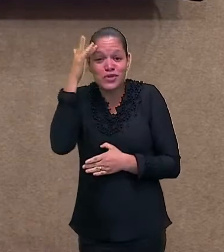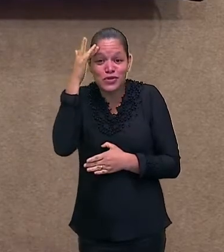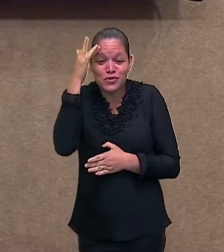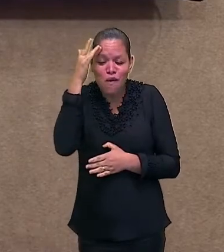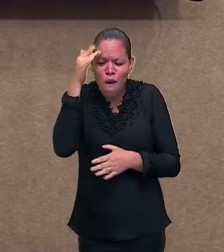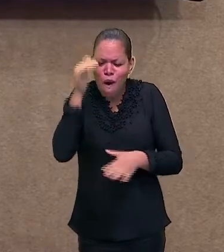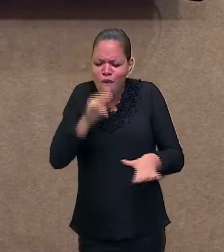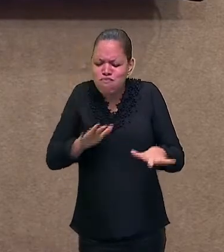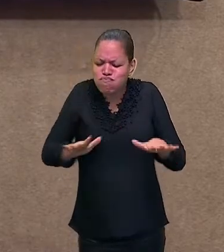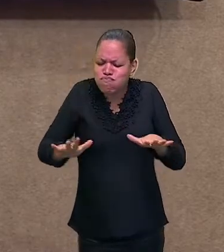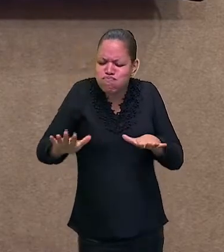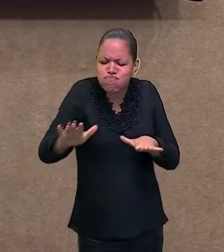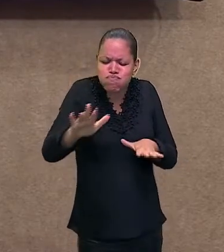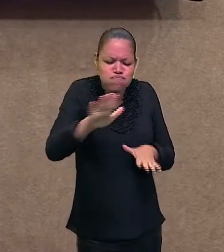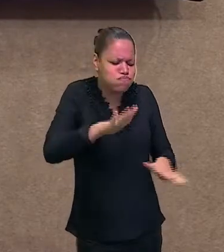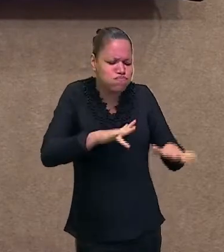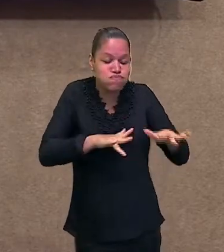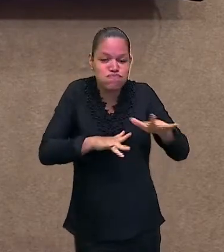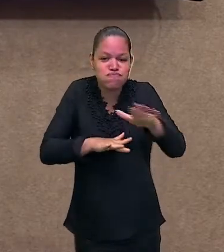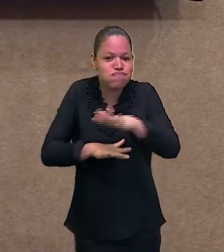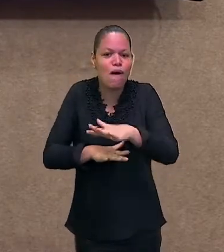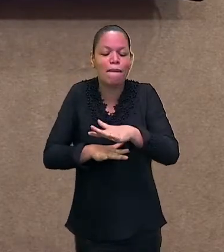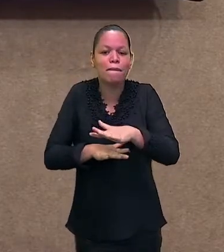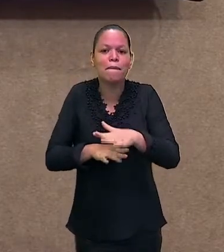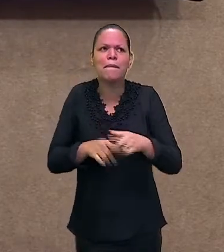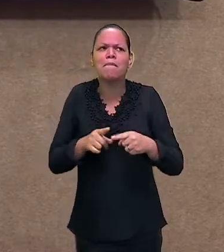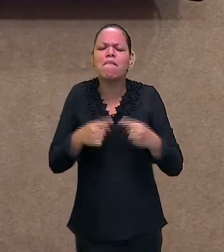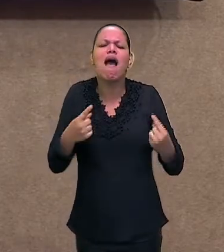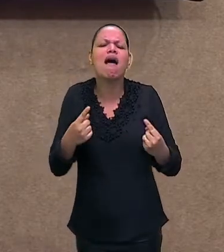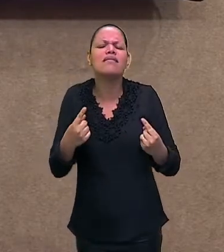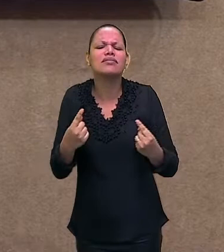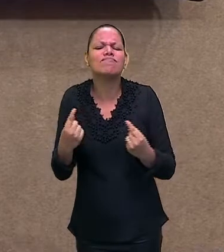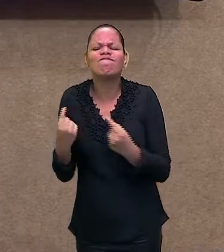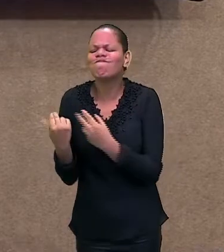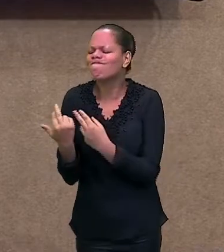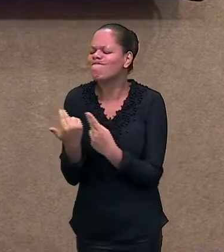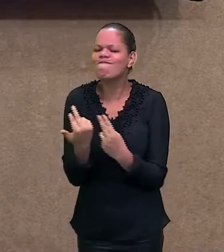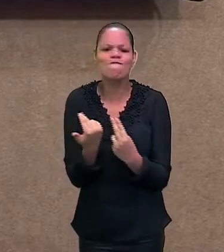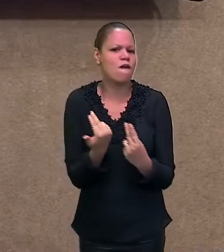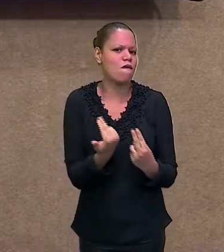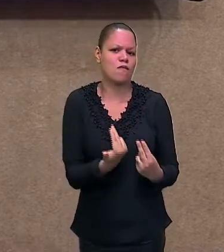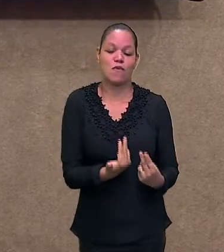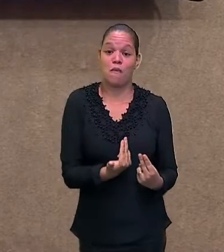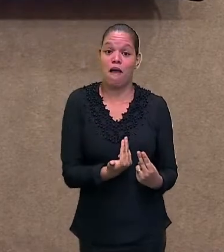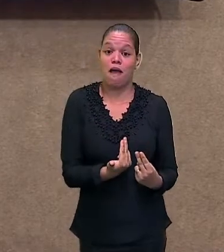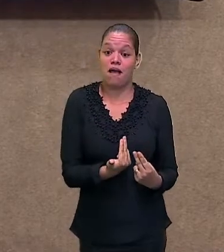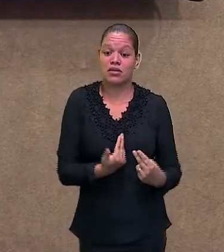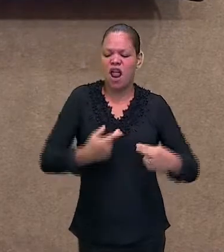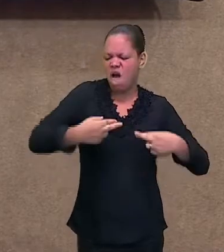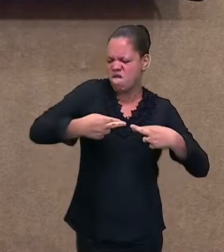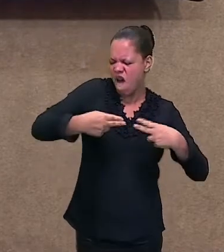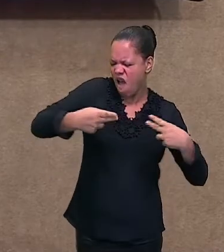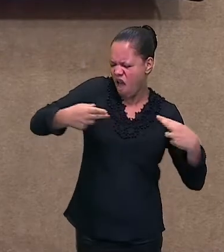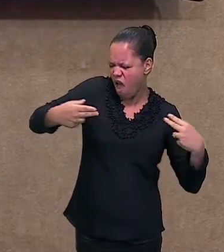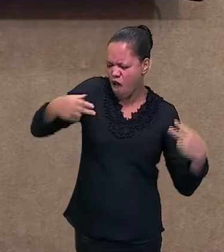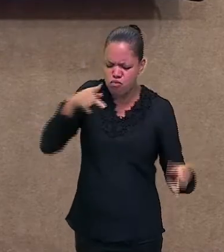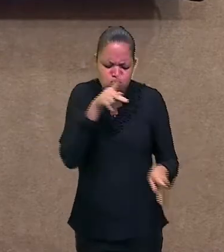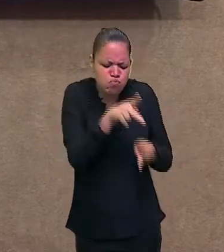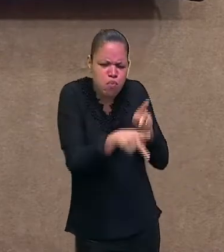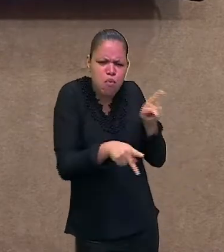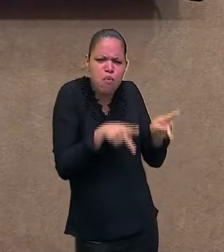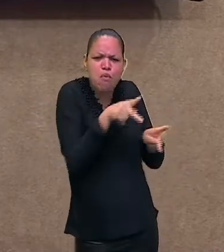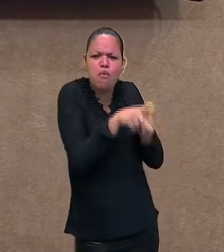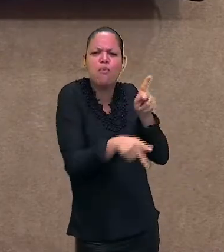gostava da mesma coisa? Tinha a mesma cultura? Não! Eram vários povos indígenas. O que